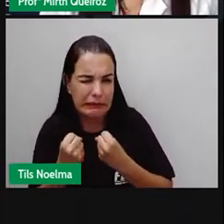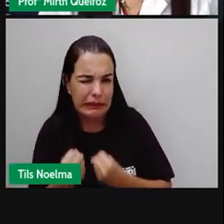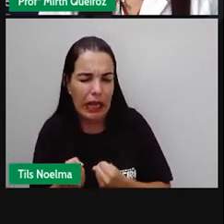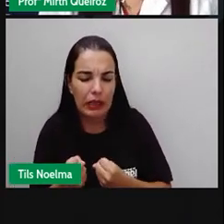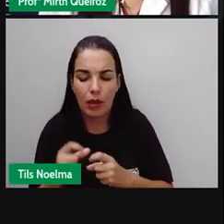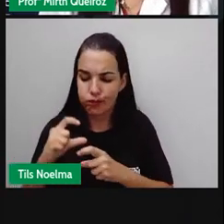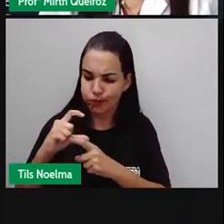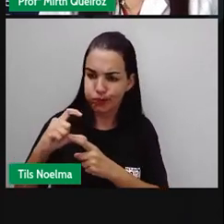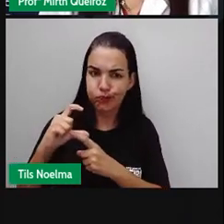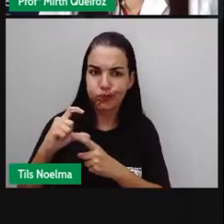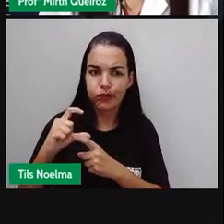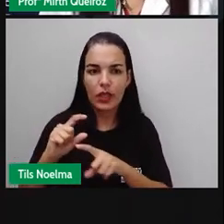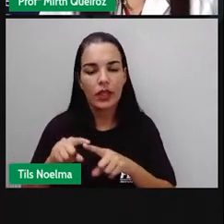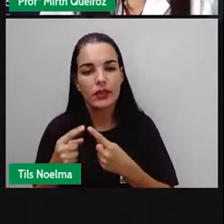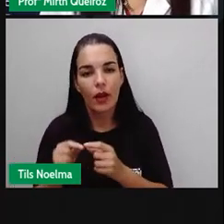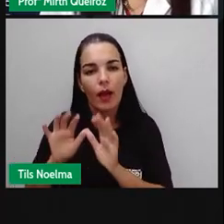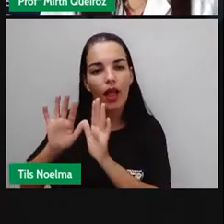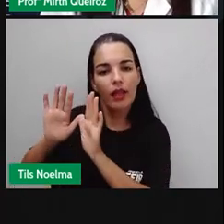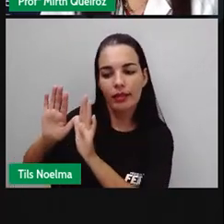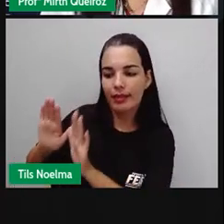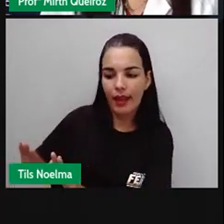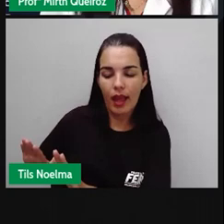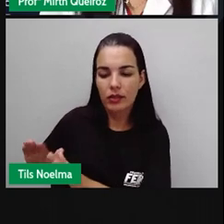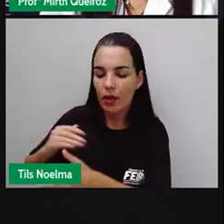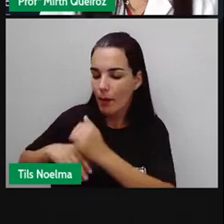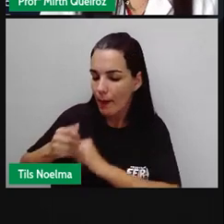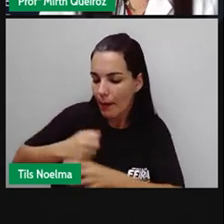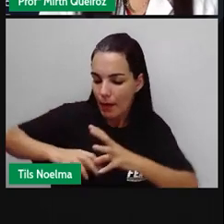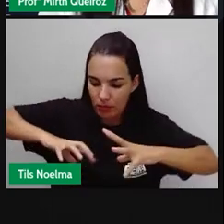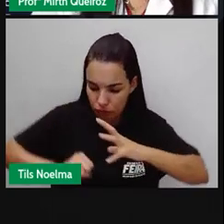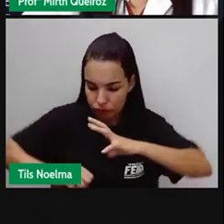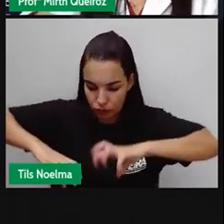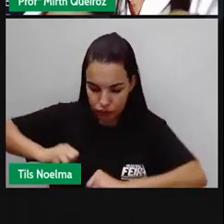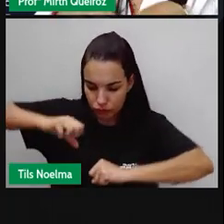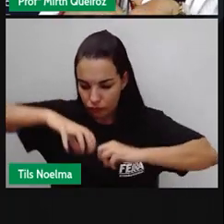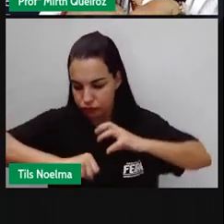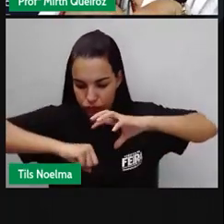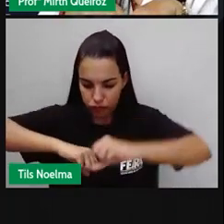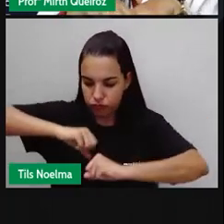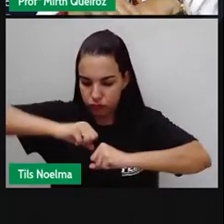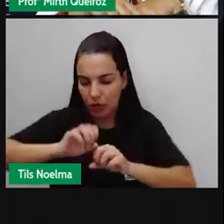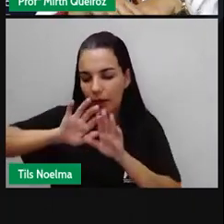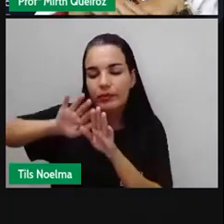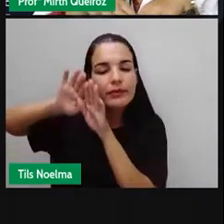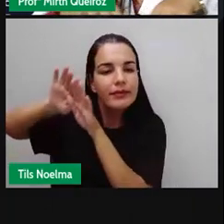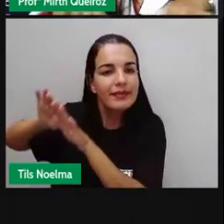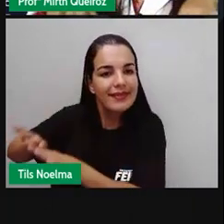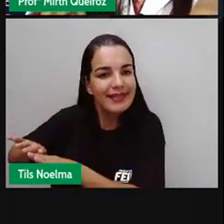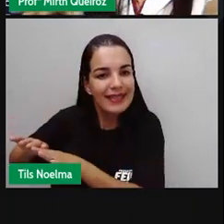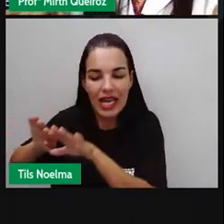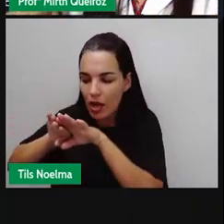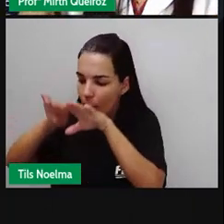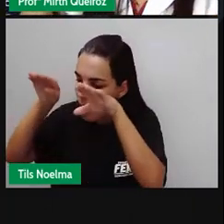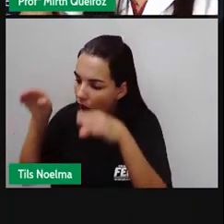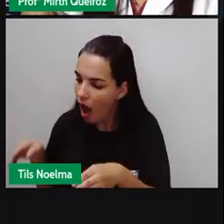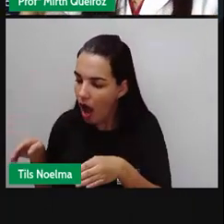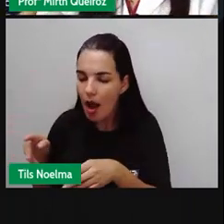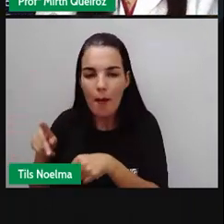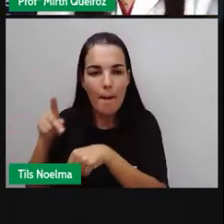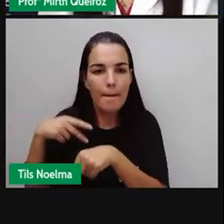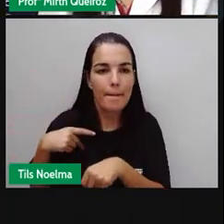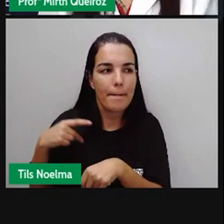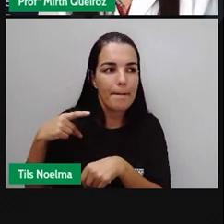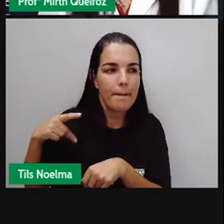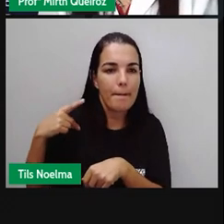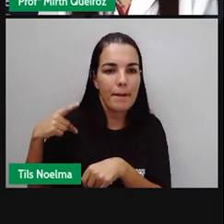pesada. Então, geralmente, se prepara a massa e deixa ela ali tampadinha, né? Geralmente, com um pano ali por cima,